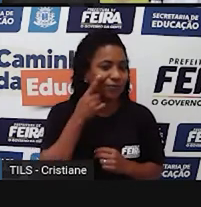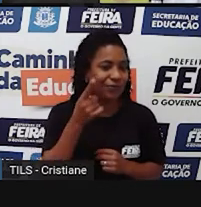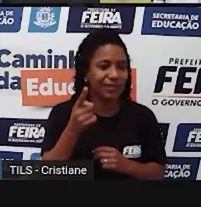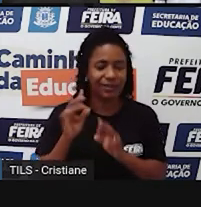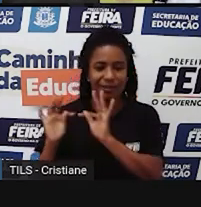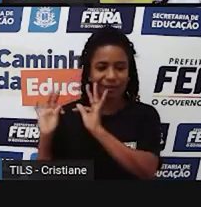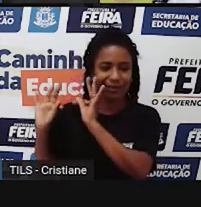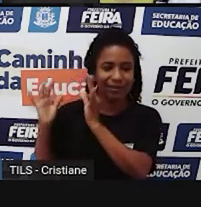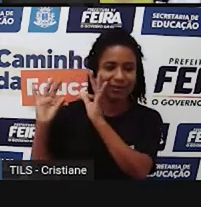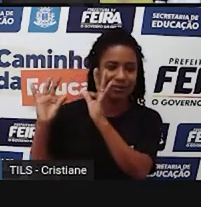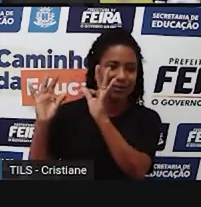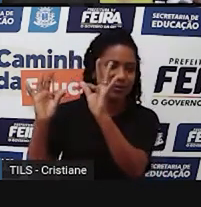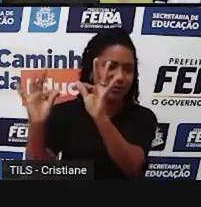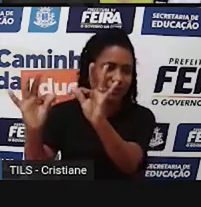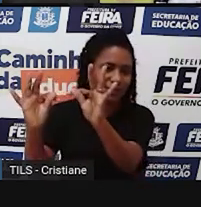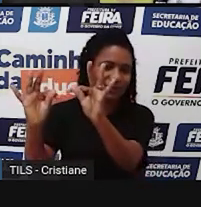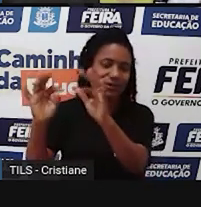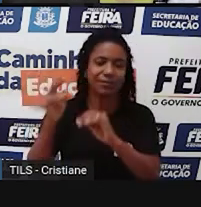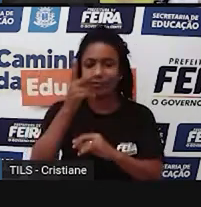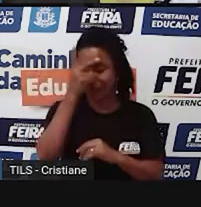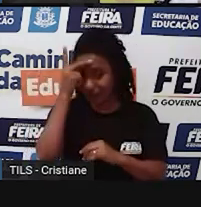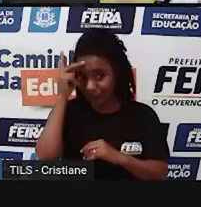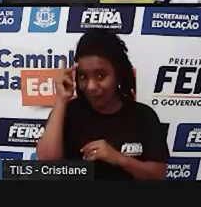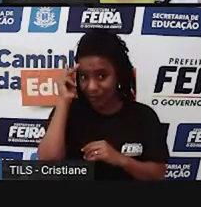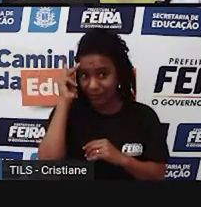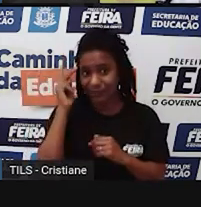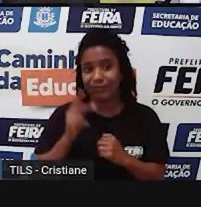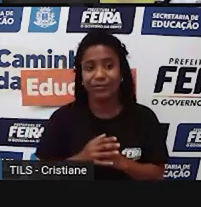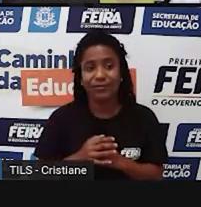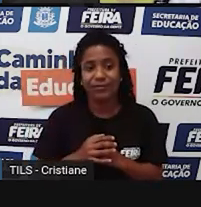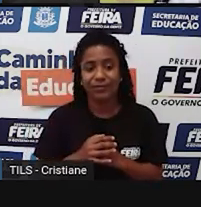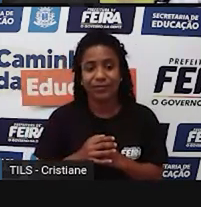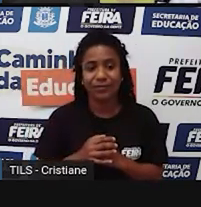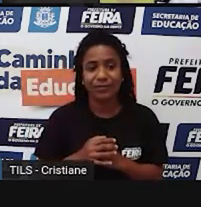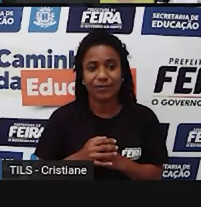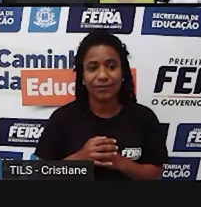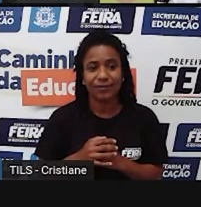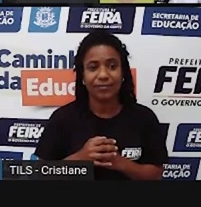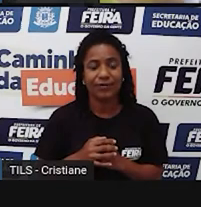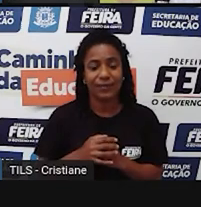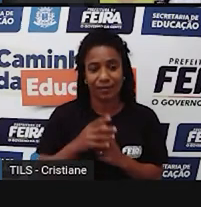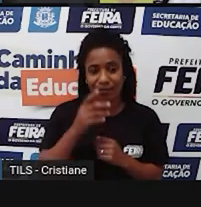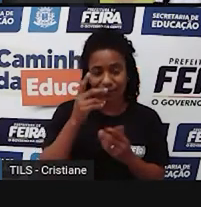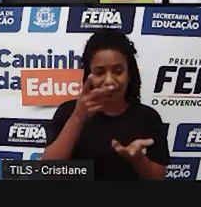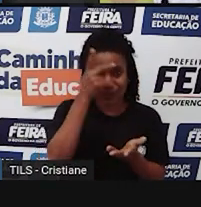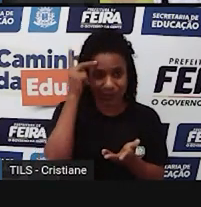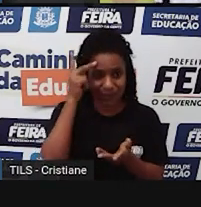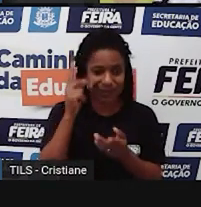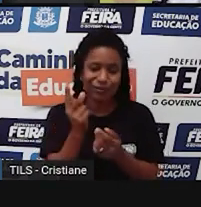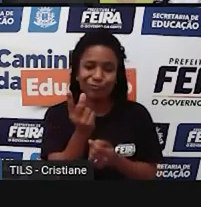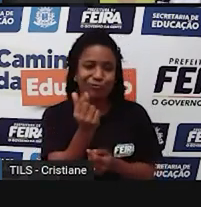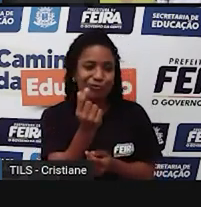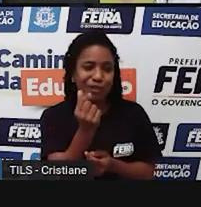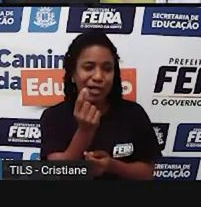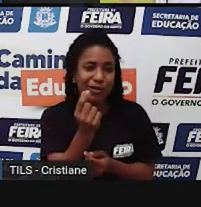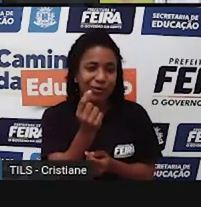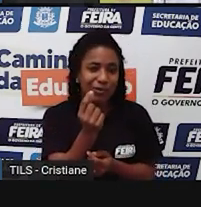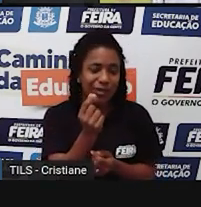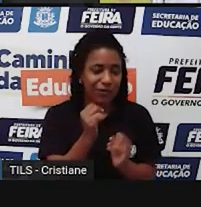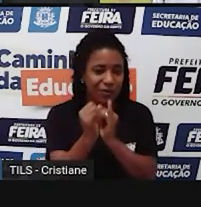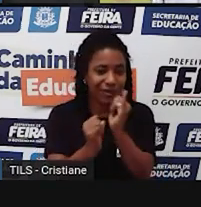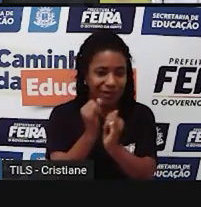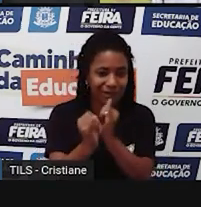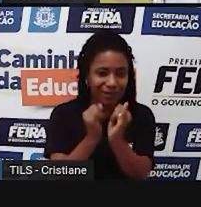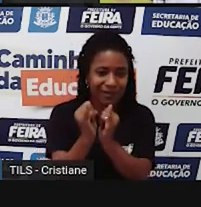tecnologias. Tem até as pessoas que gerenciam o dinheiro virtual. Então, tem uma